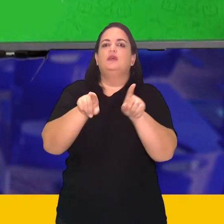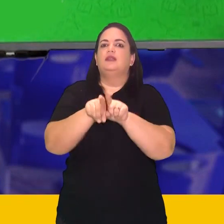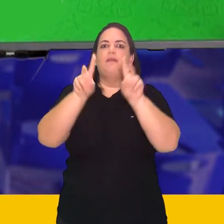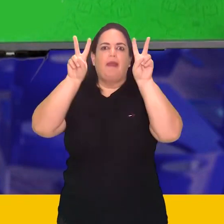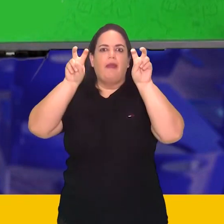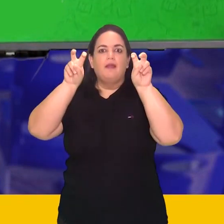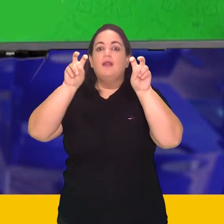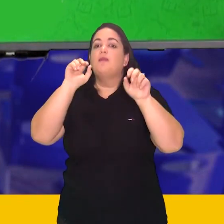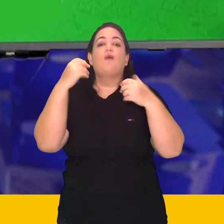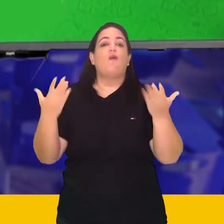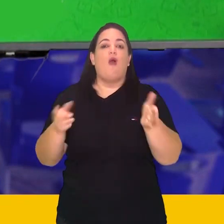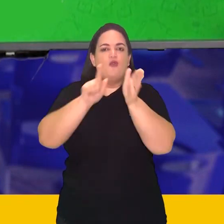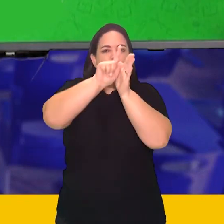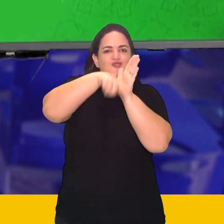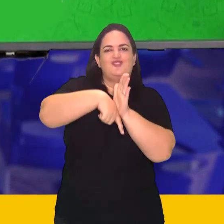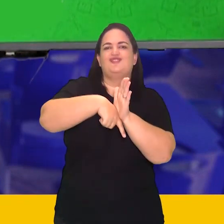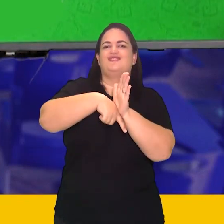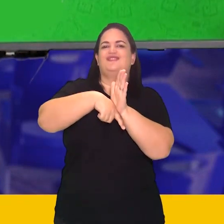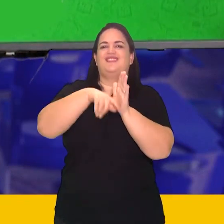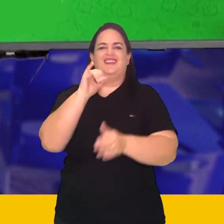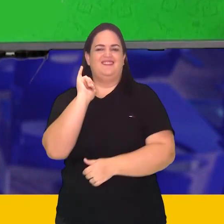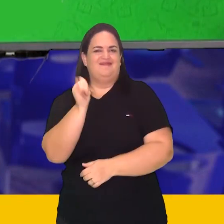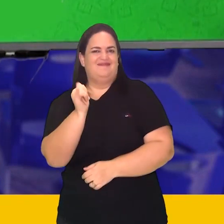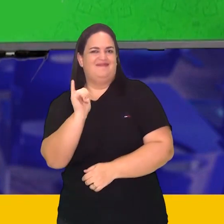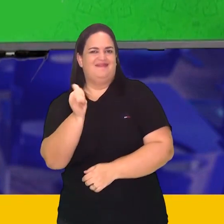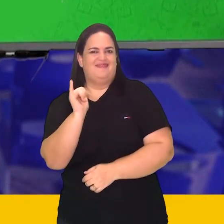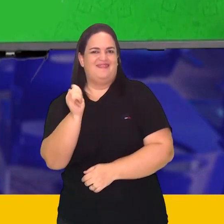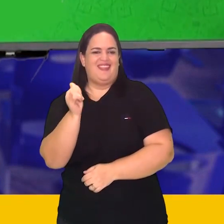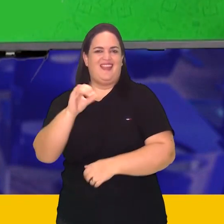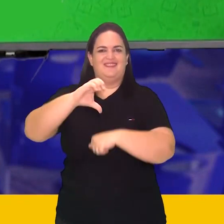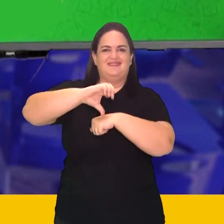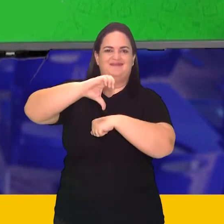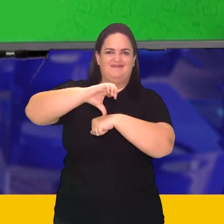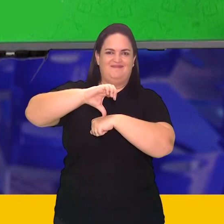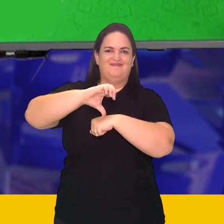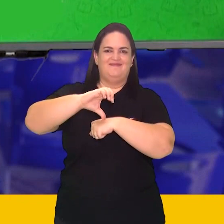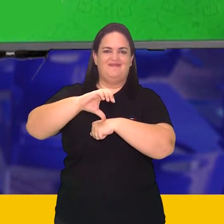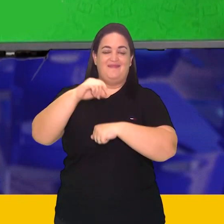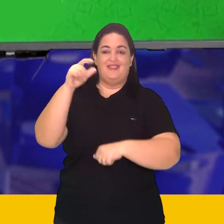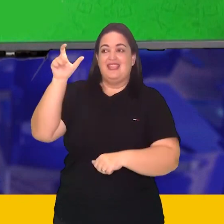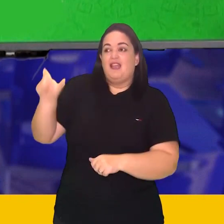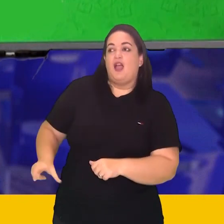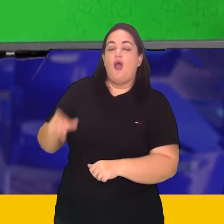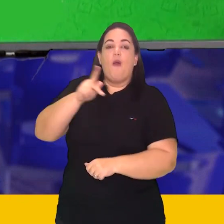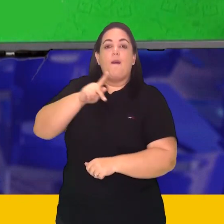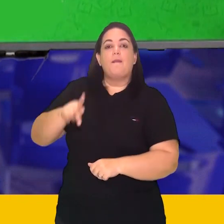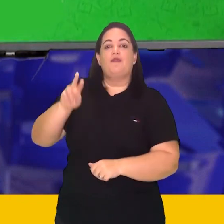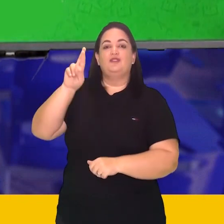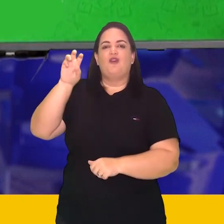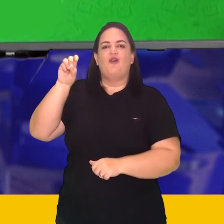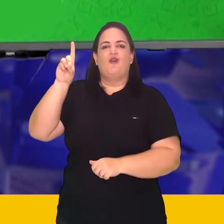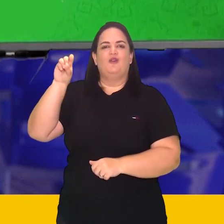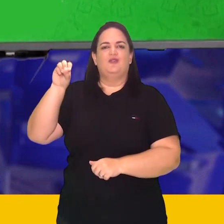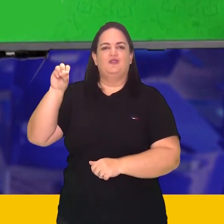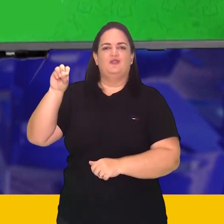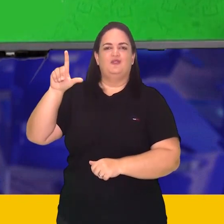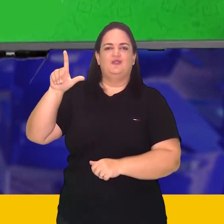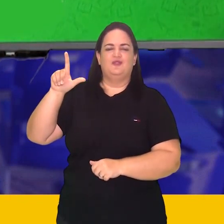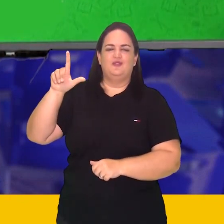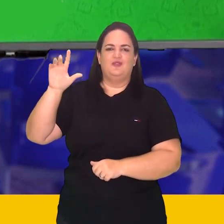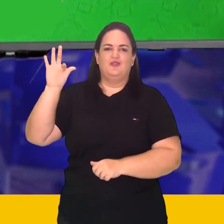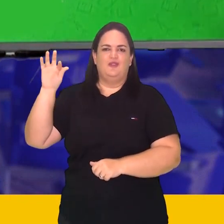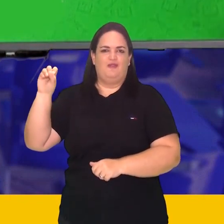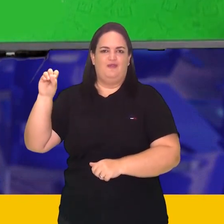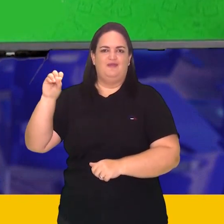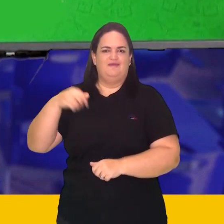gênero narrativa de enigma. Eu sou o professor Rodolfo e o prazer é todo meu em acompanhar